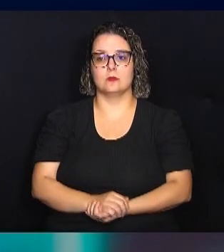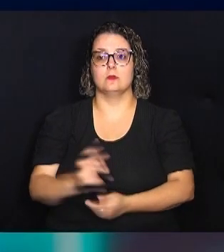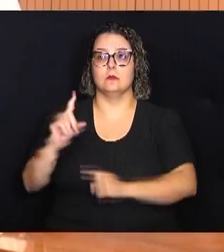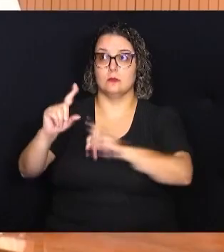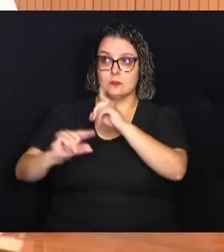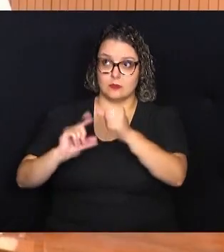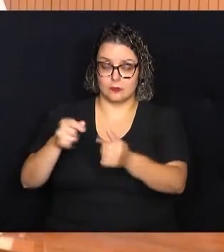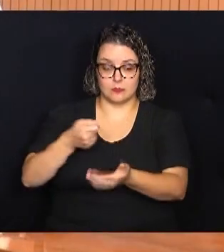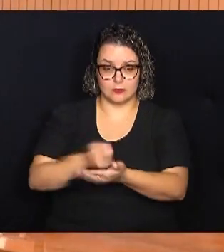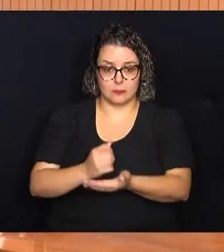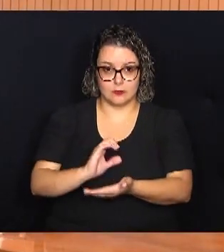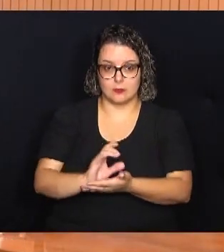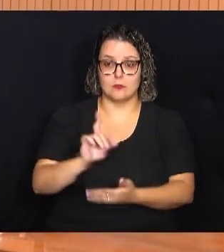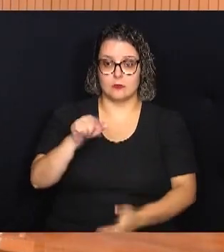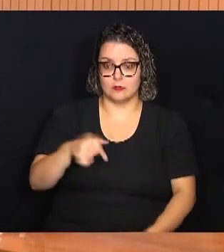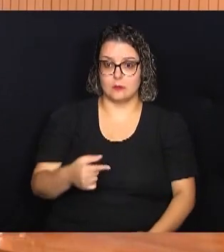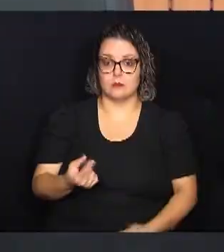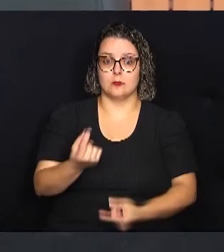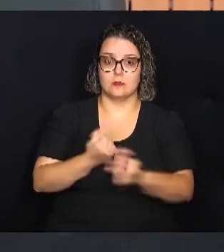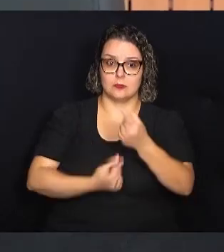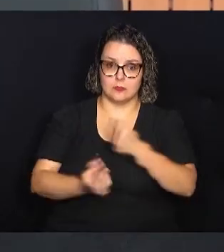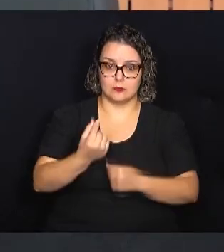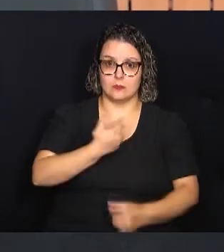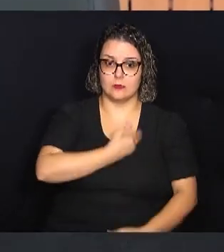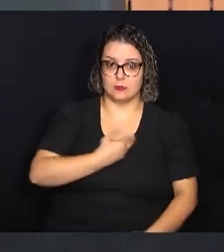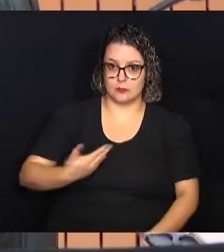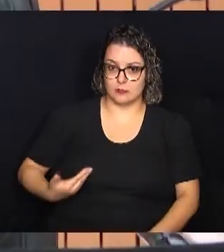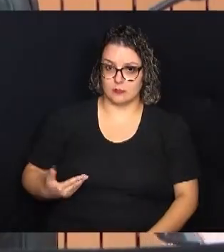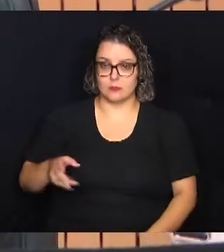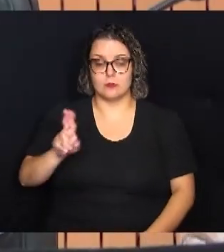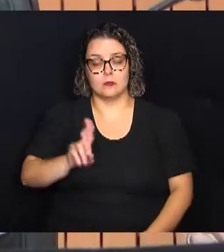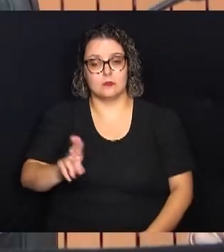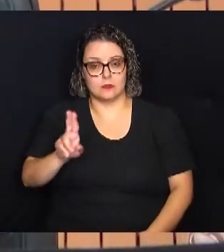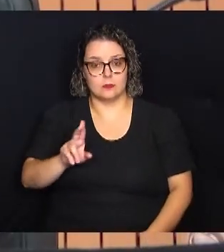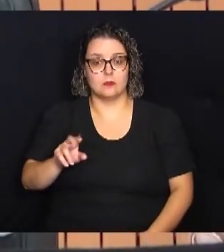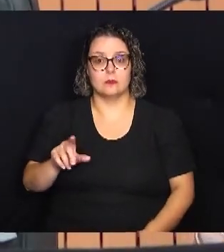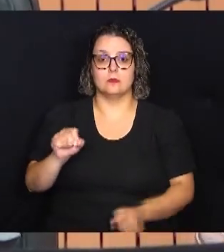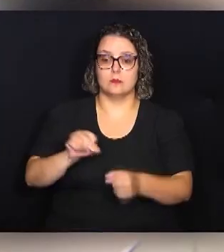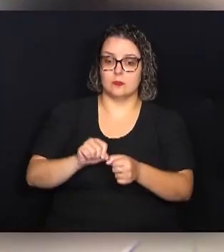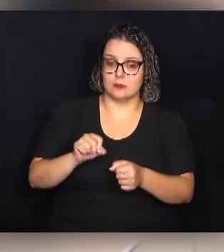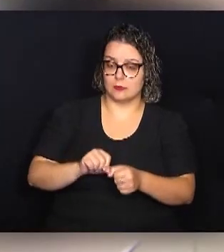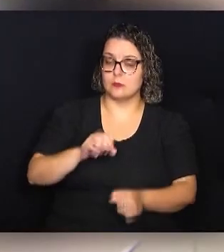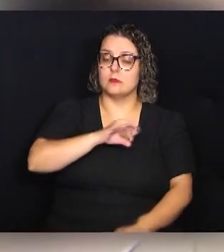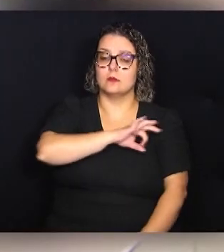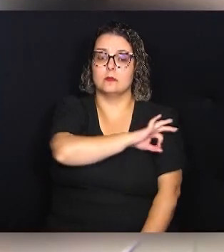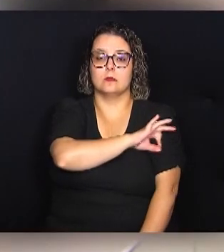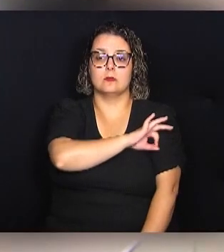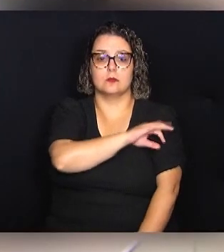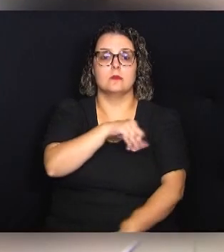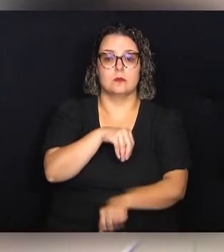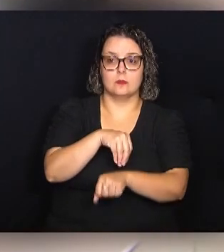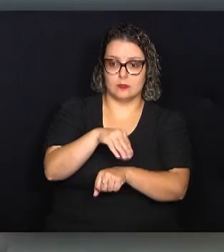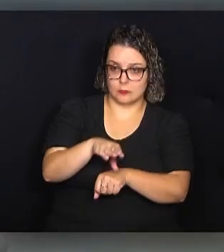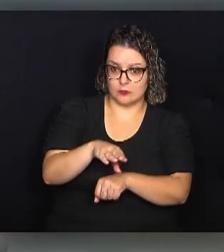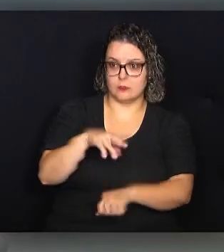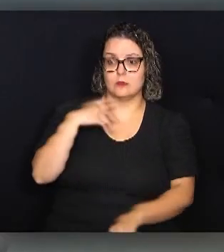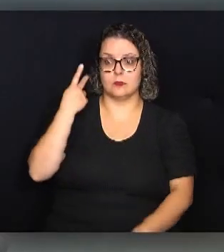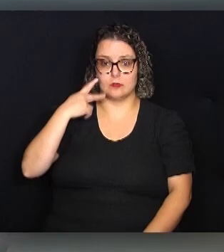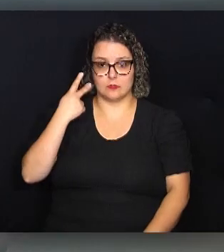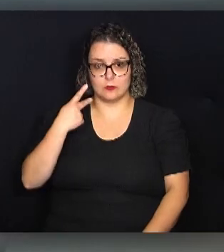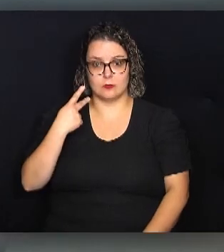são a parte do orçamento público em que a aplicação é feita pela Prefeitura e indicada pelos vereadores,